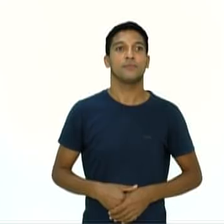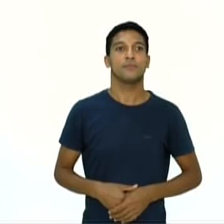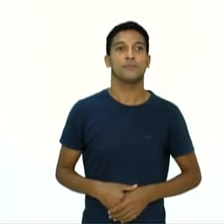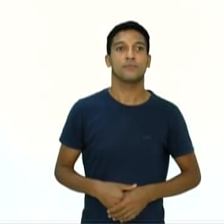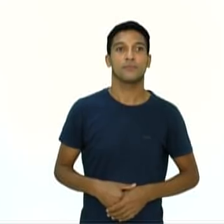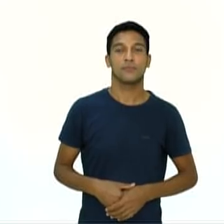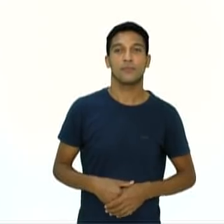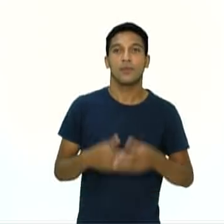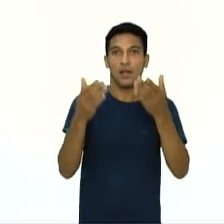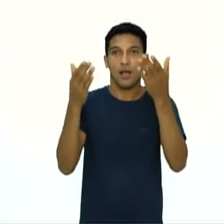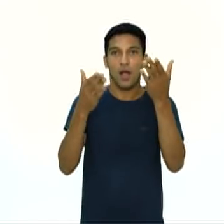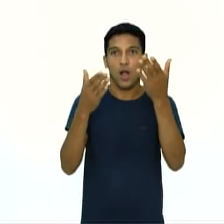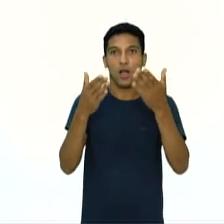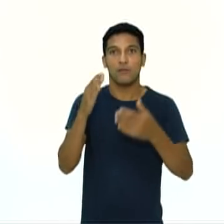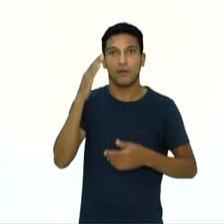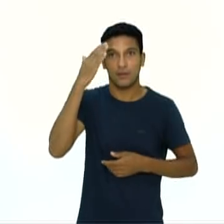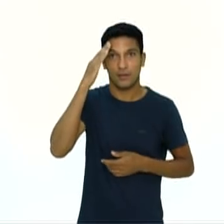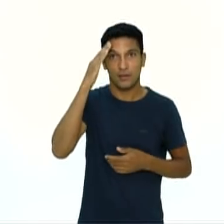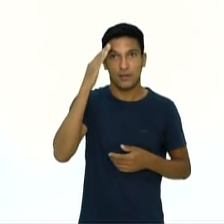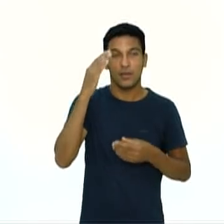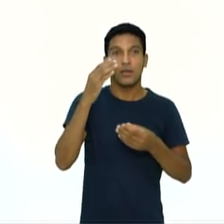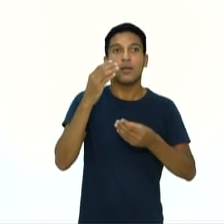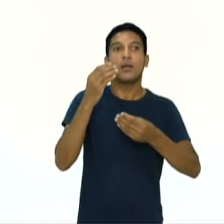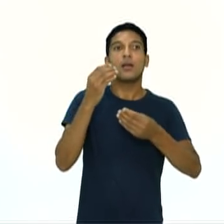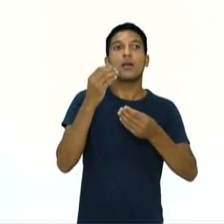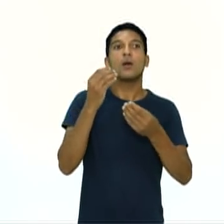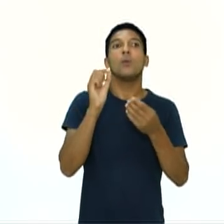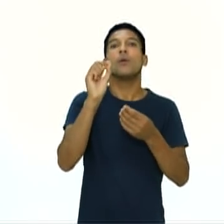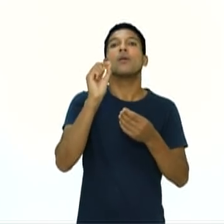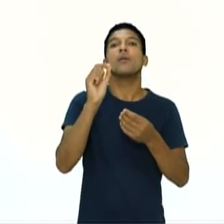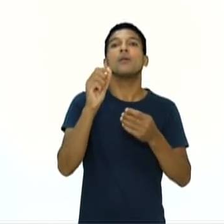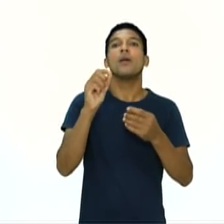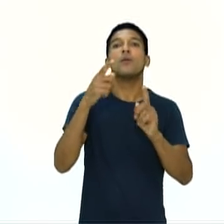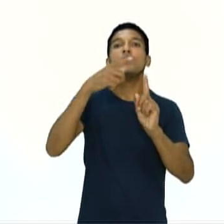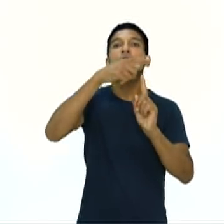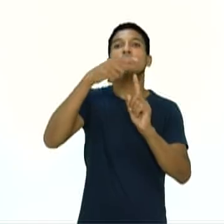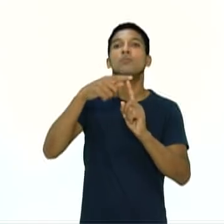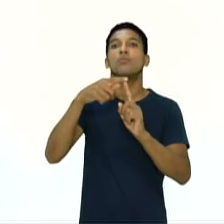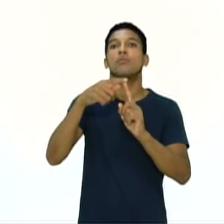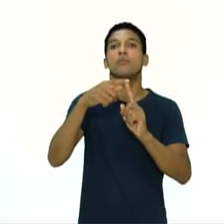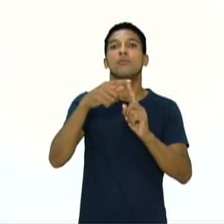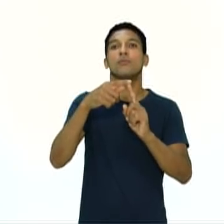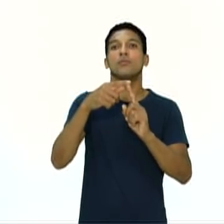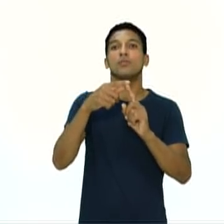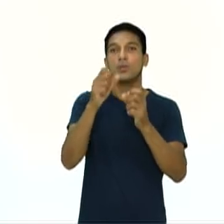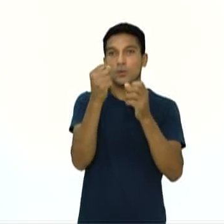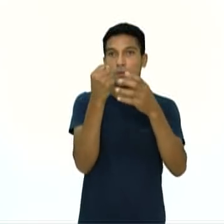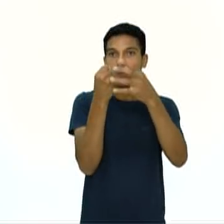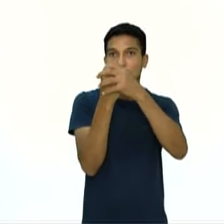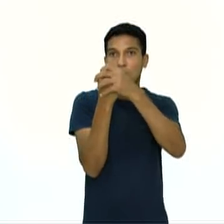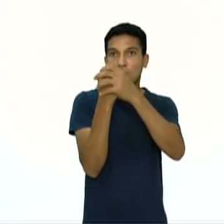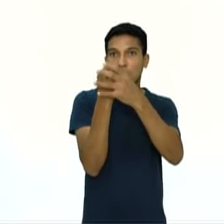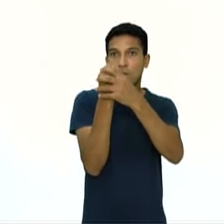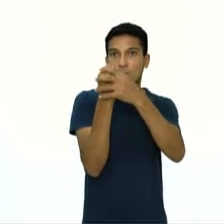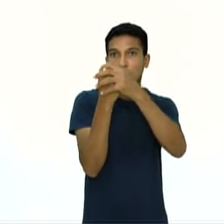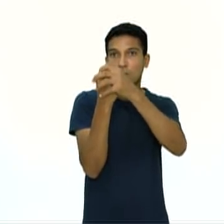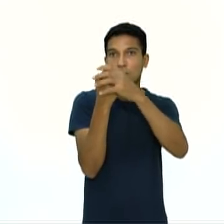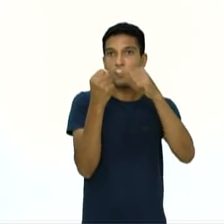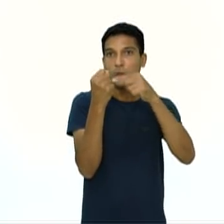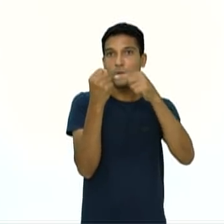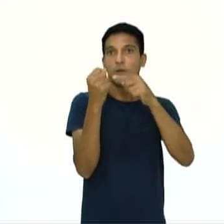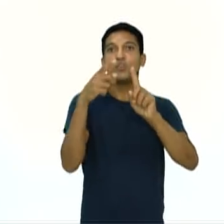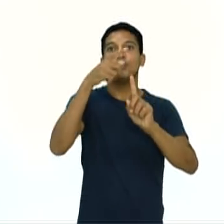Agora, a gente vai entender um pouquinho quais são os golpes, né? Principais, assim, os mais